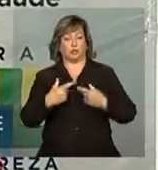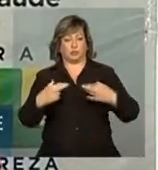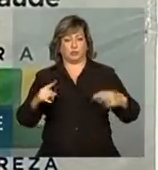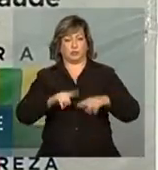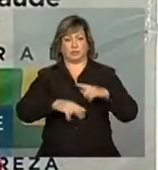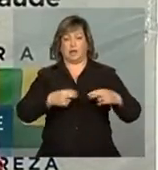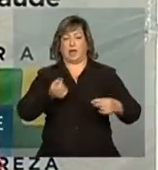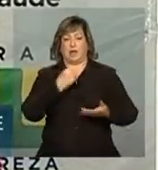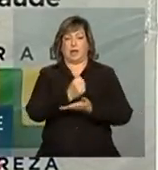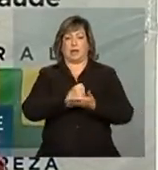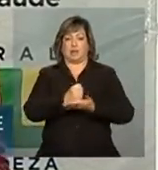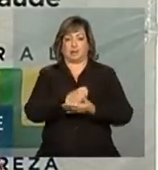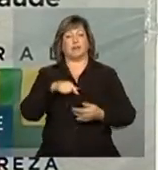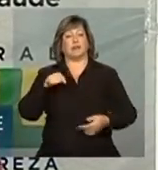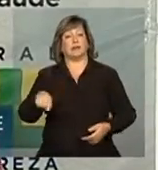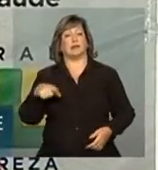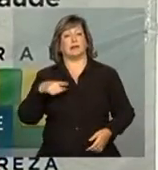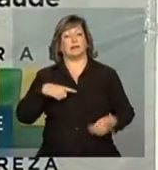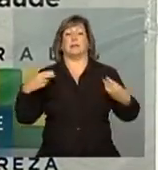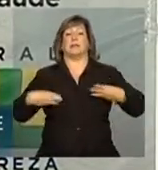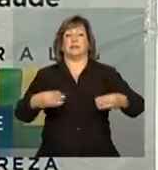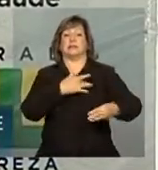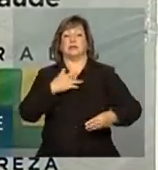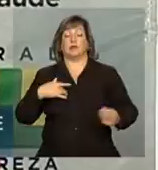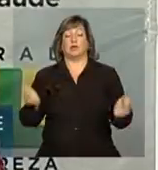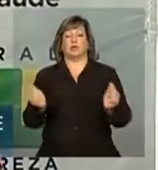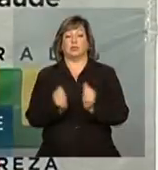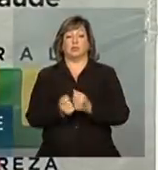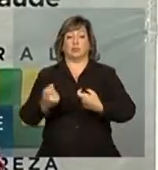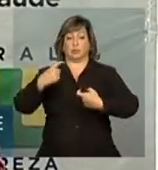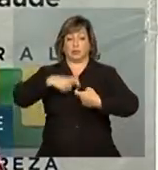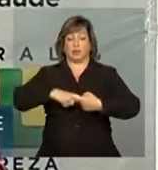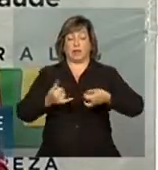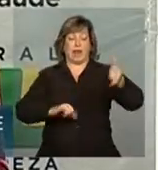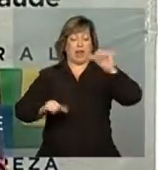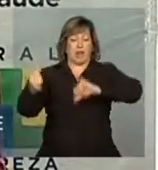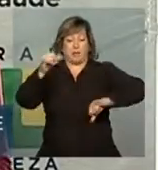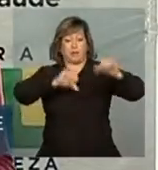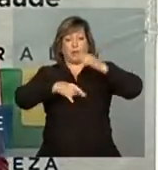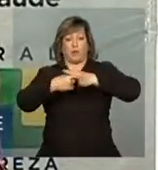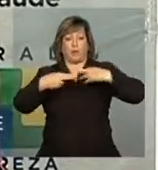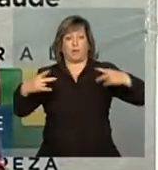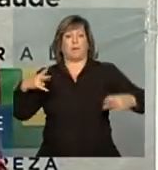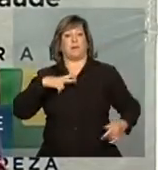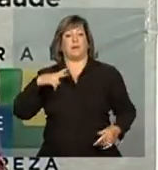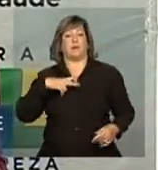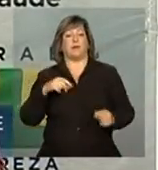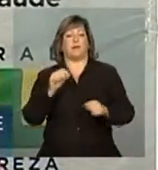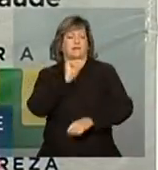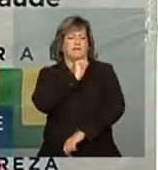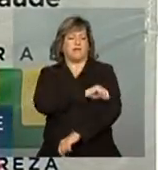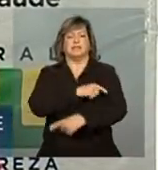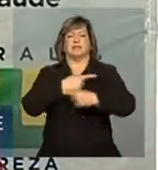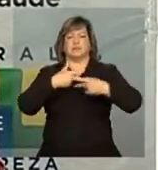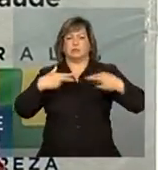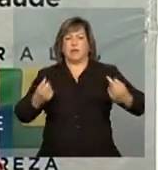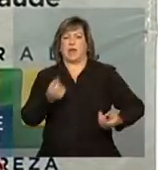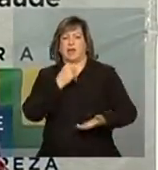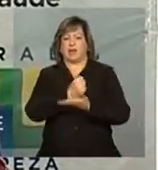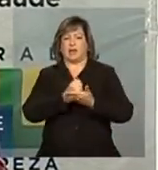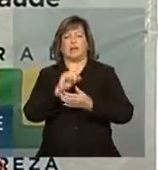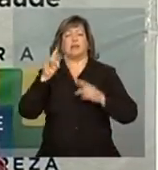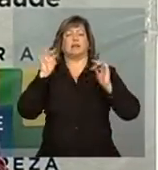parceria do Ministério da Saúde com laboratórios privados para o desenvolvimento de medicamentos e vacinas, que depois são